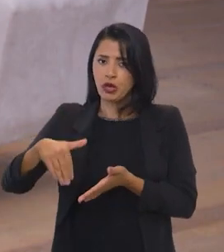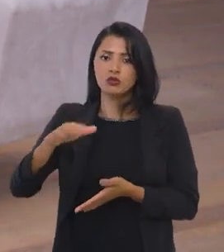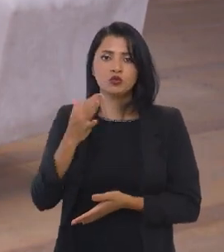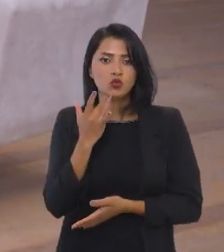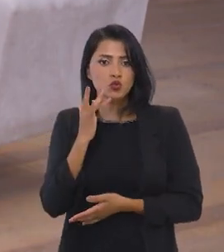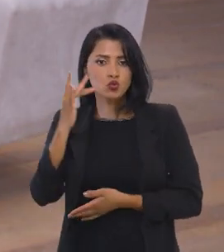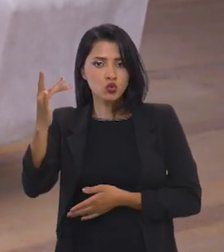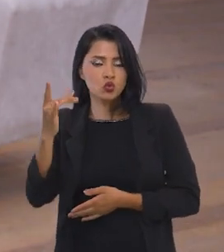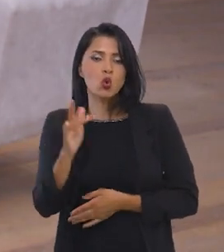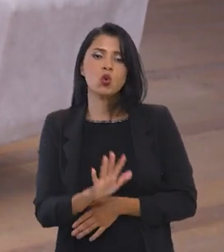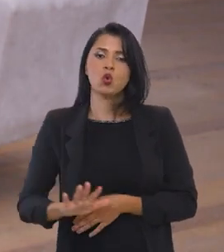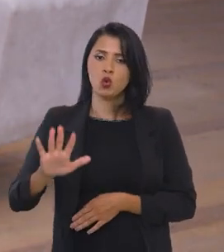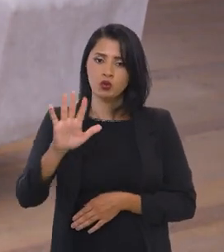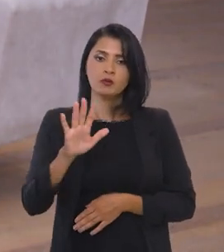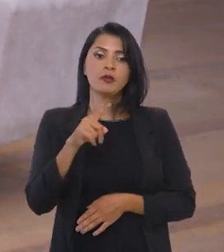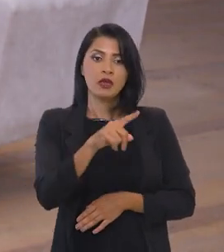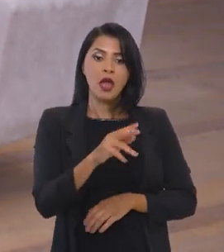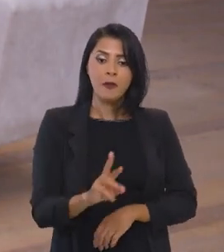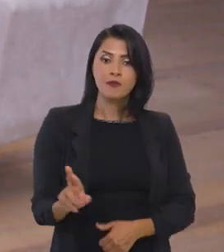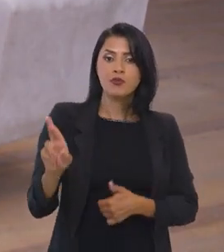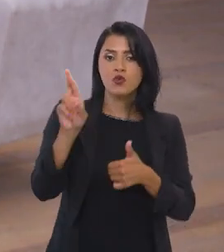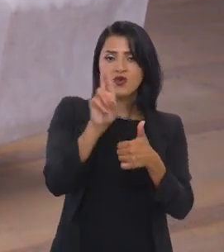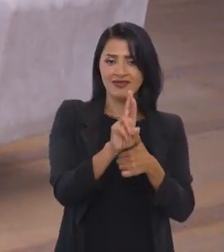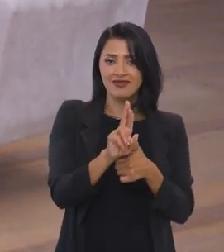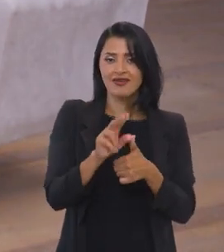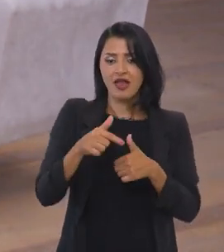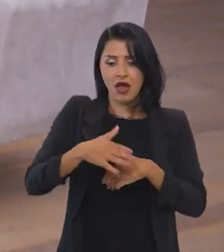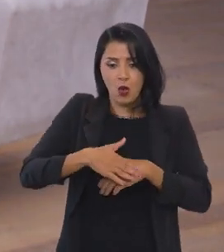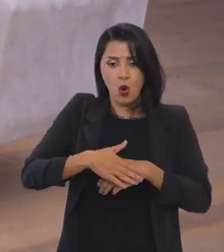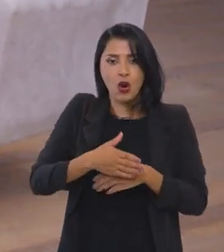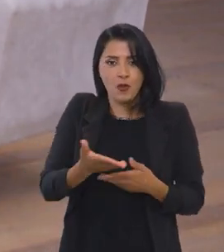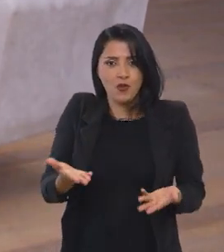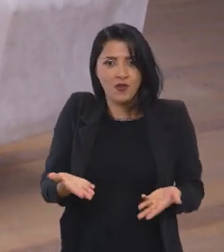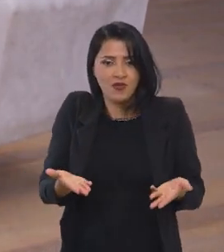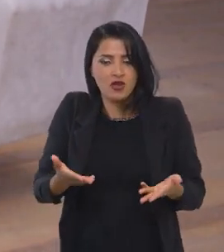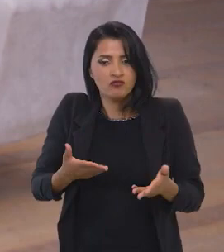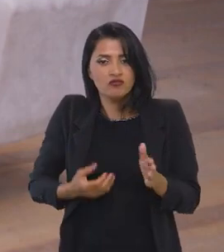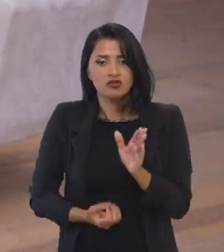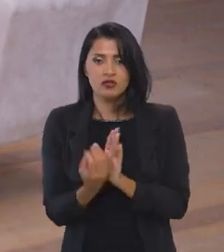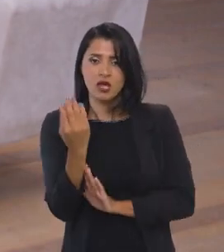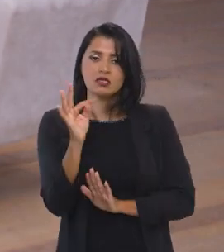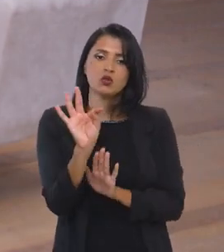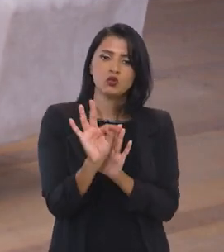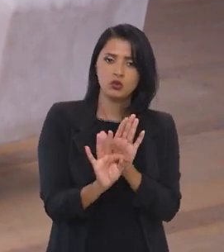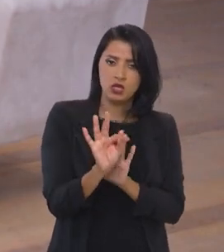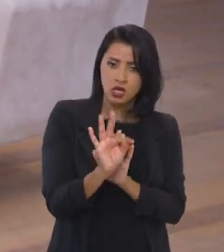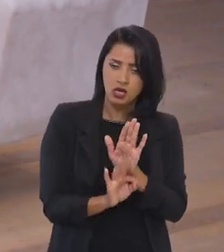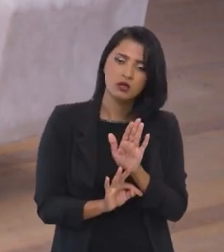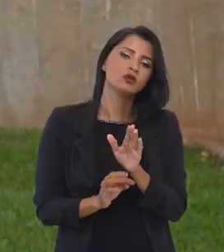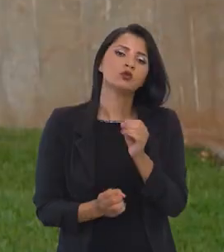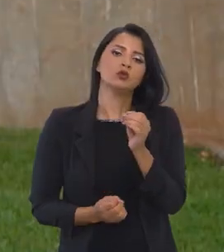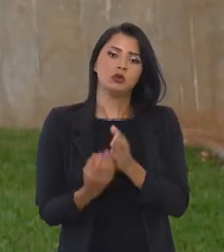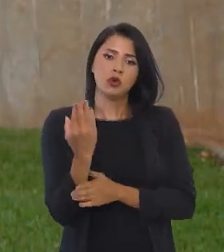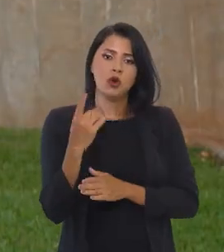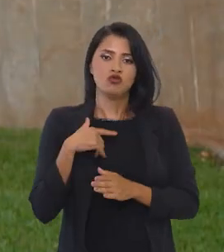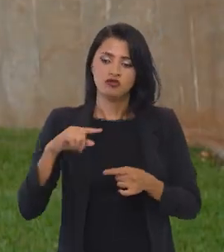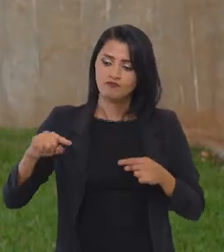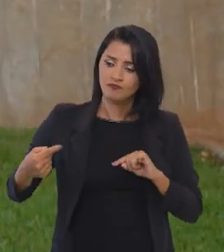Nacional, e a procuradoria entrou num momento, então, de construção do texto, de